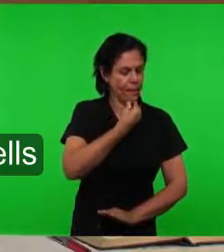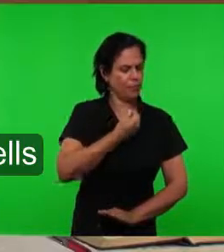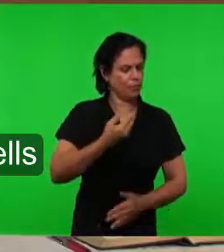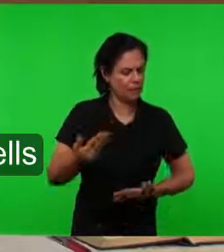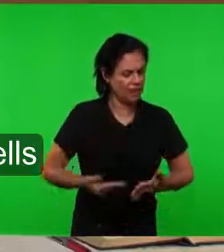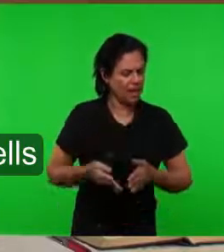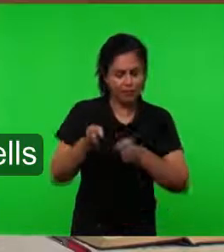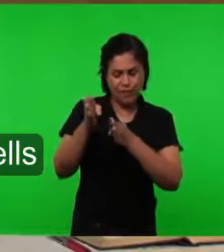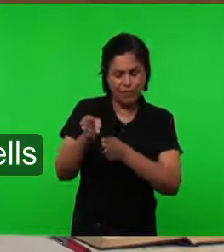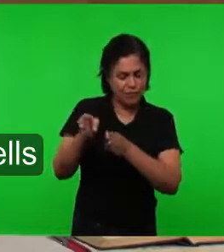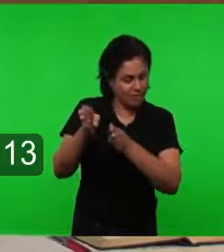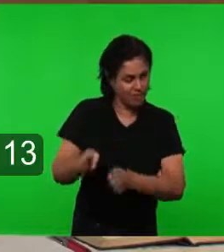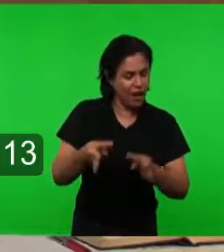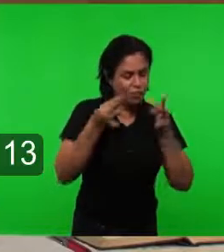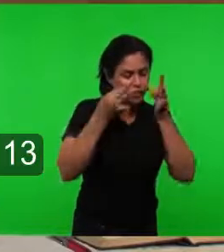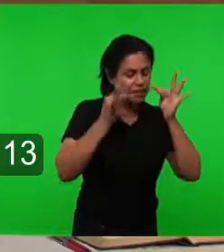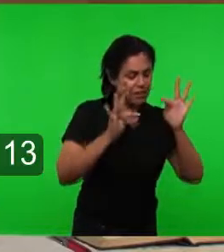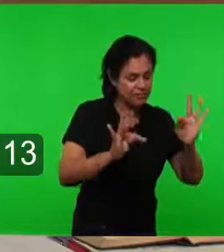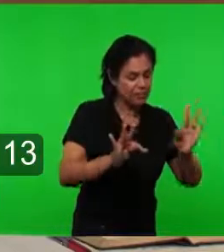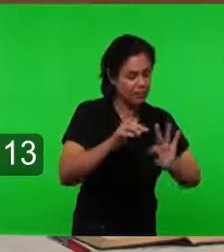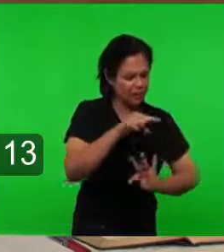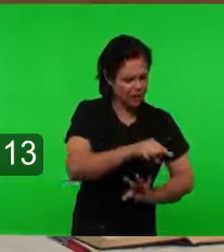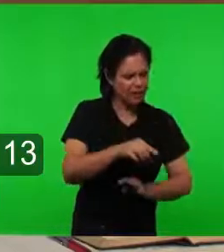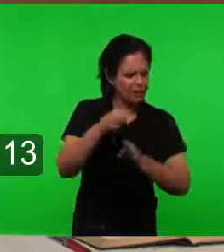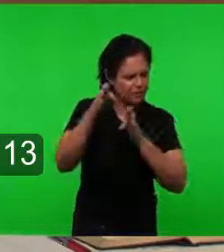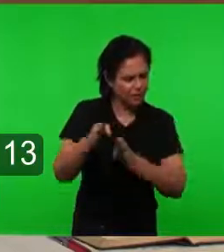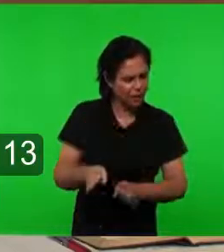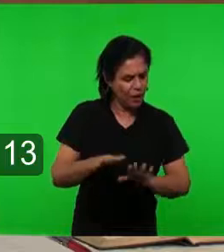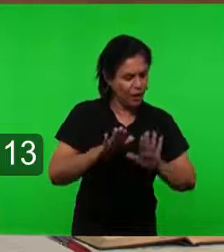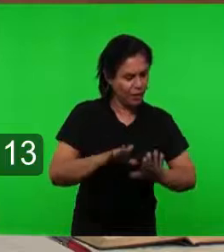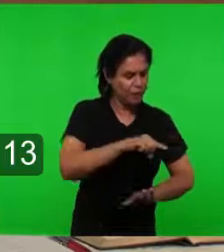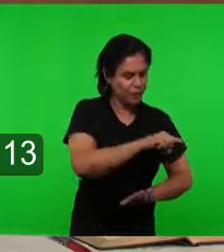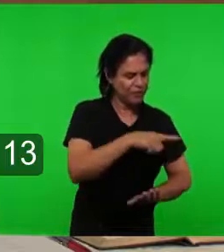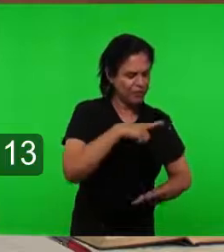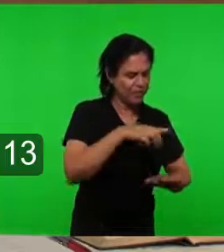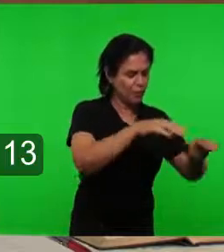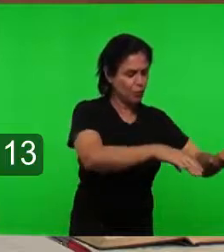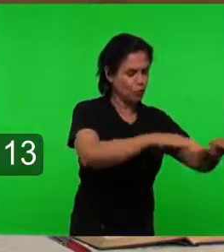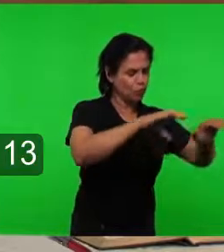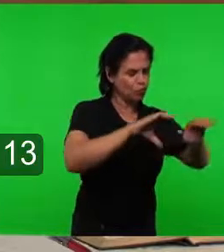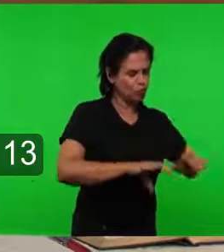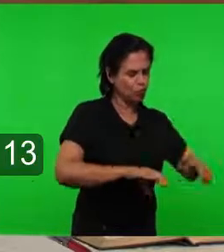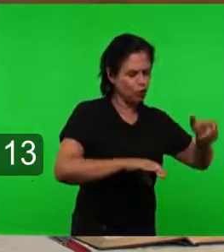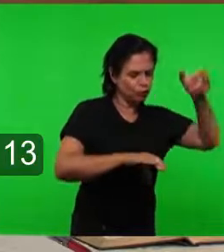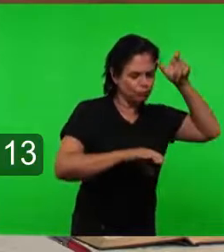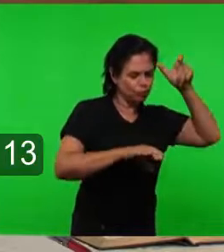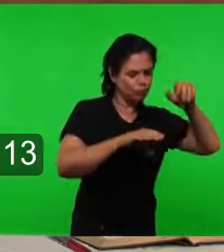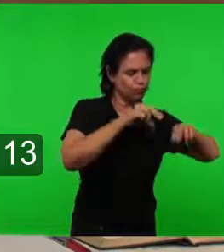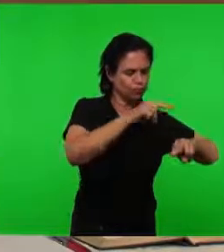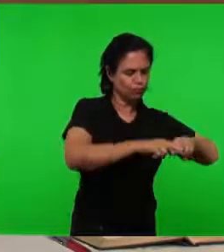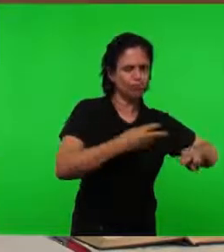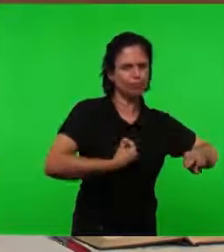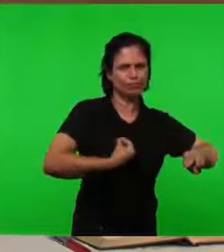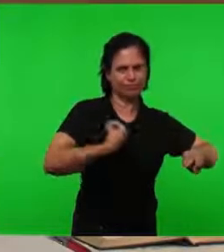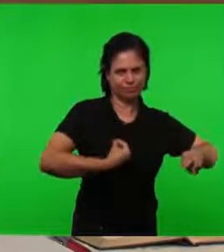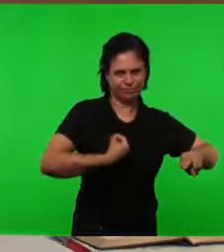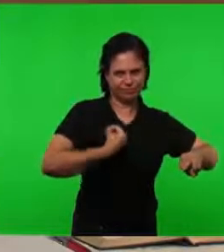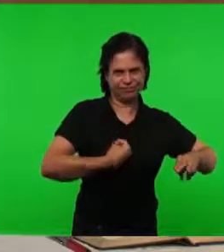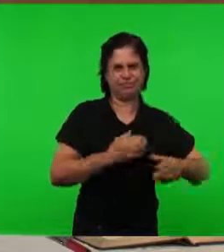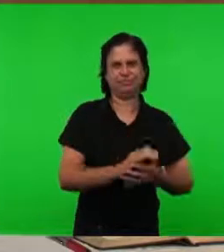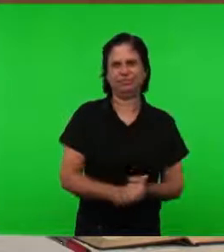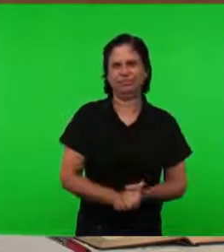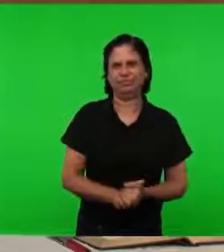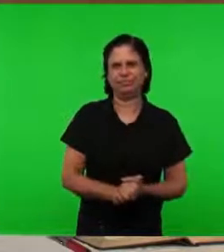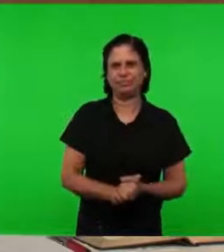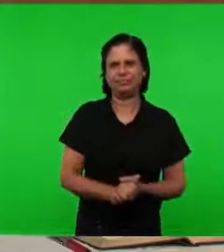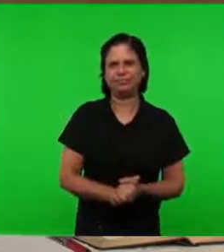Onde Satanás Habita Então aqui Na carta A Esmirna Capítulo 2 Verso 13 Vamos